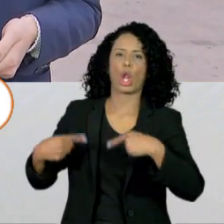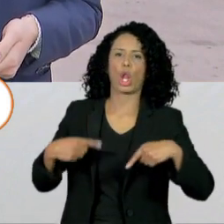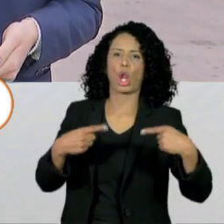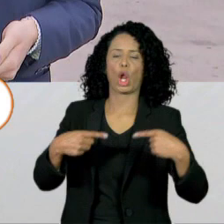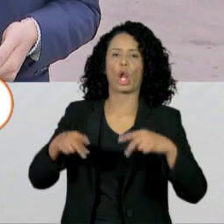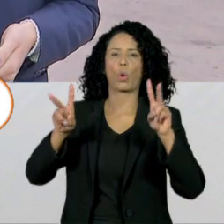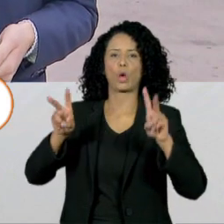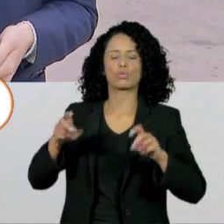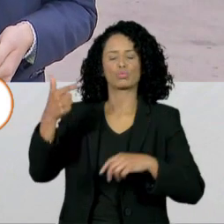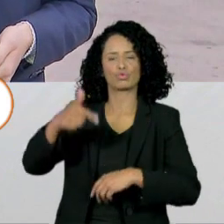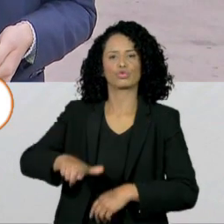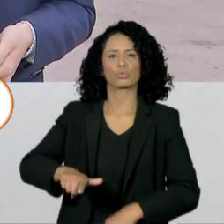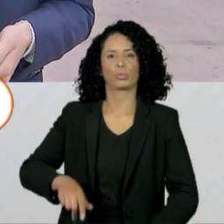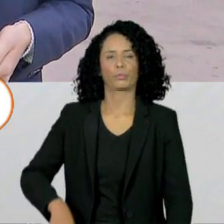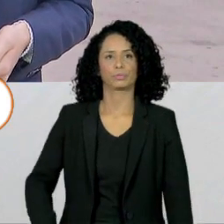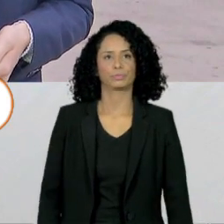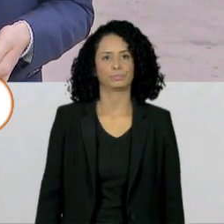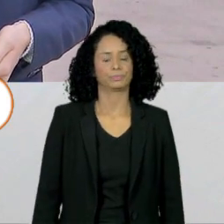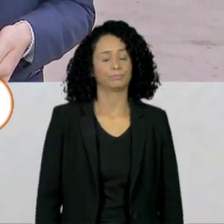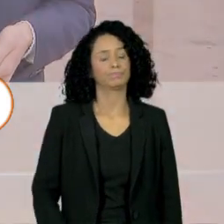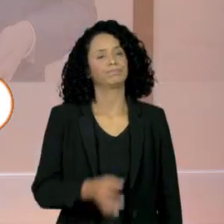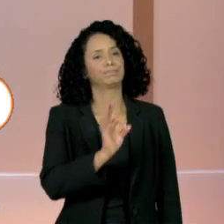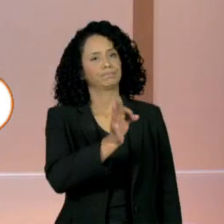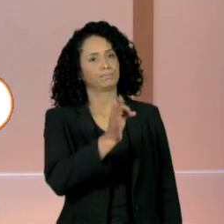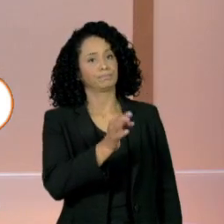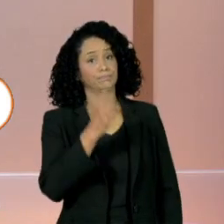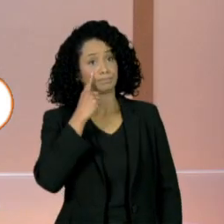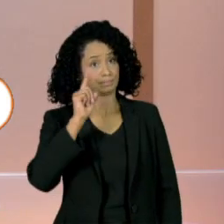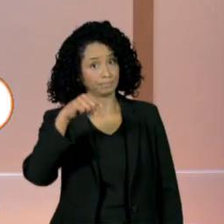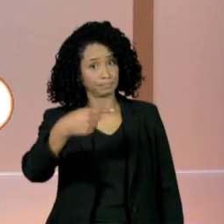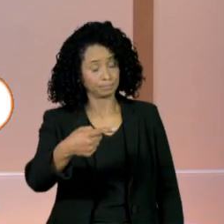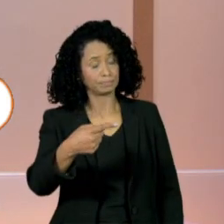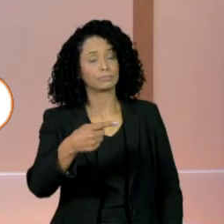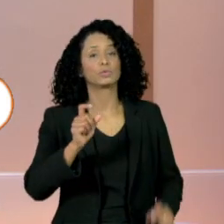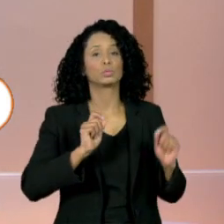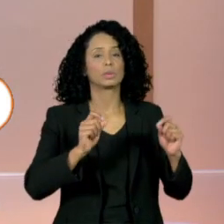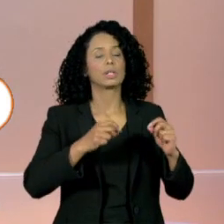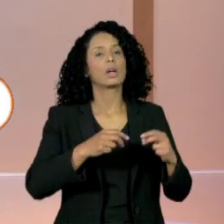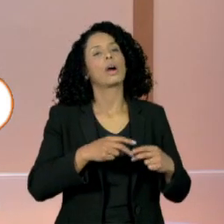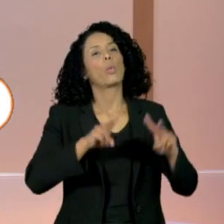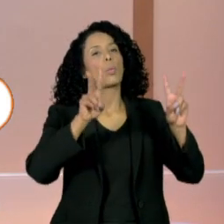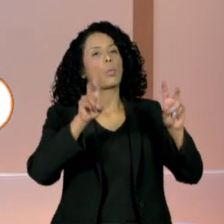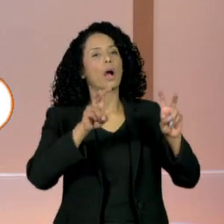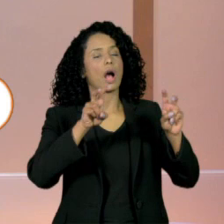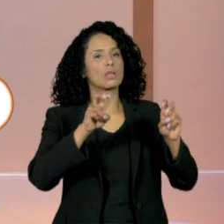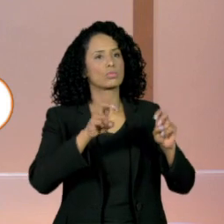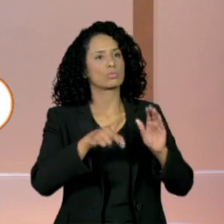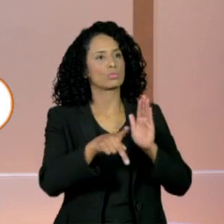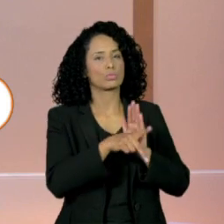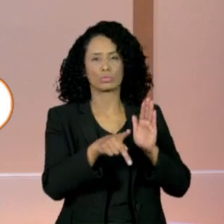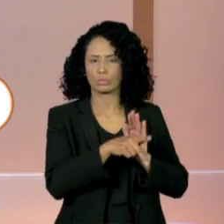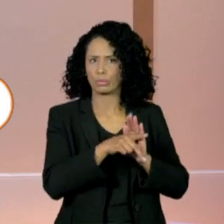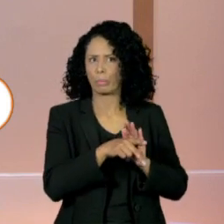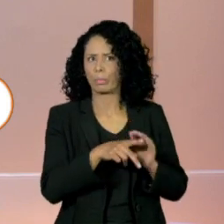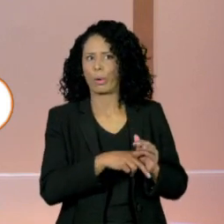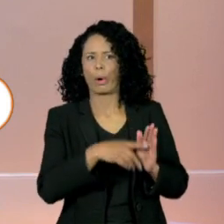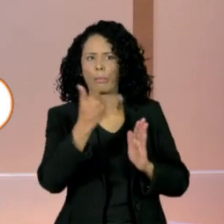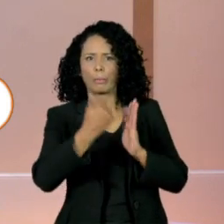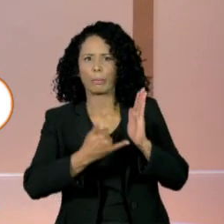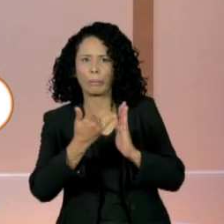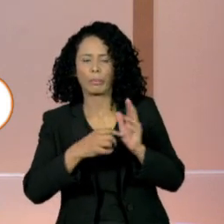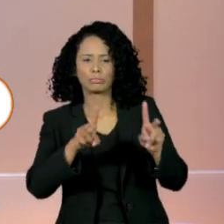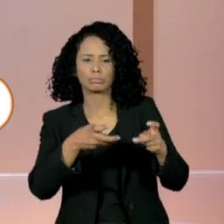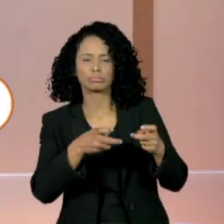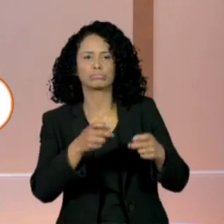assunto. Edu. Tá certo, Luiz. E daqui a pouquinho a gente fala mais sobre esse assunto com o diretor do Centro Brasileiro de Infraestrutura,